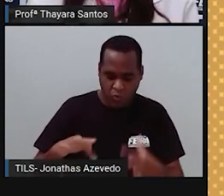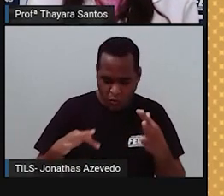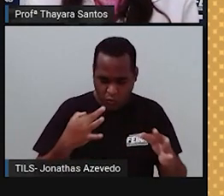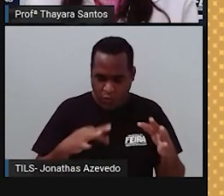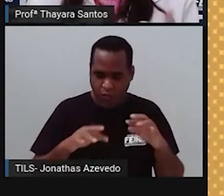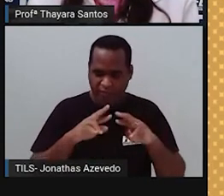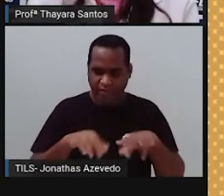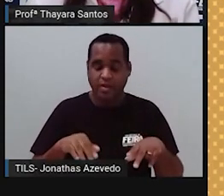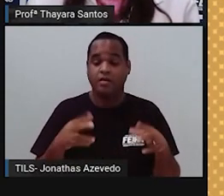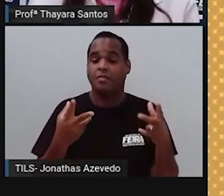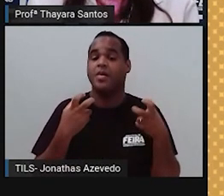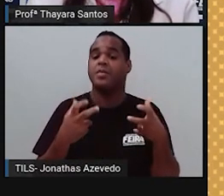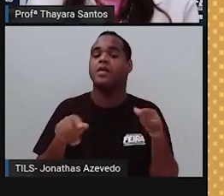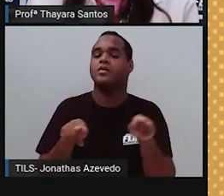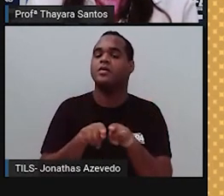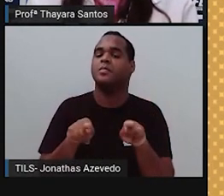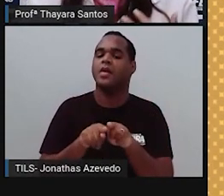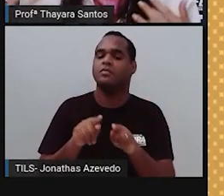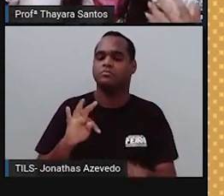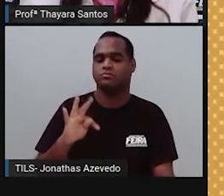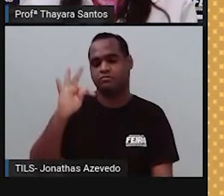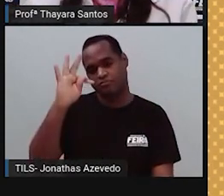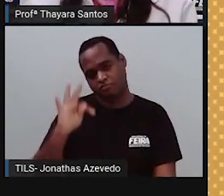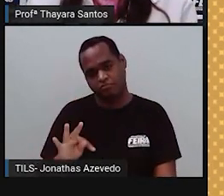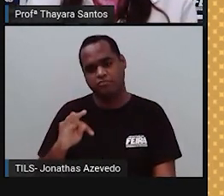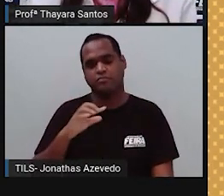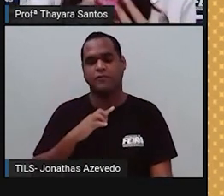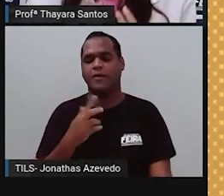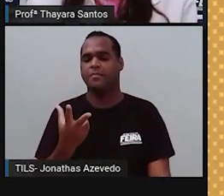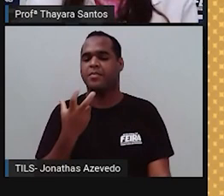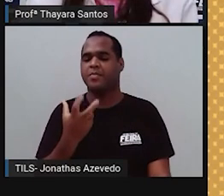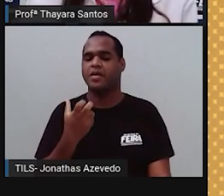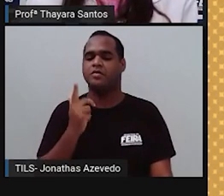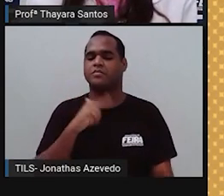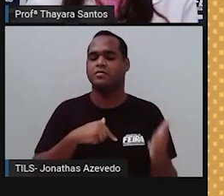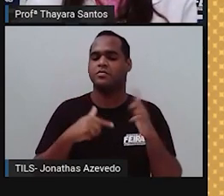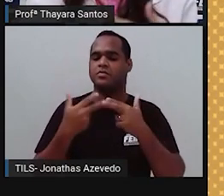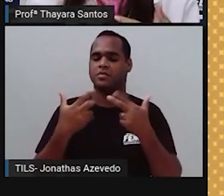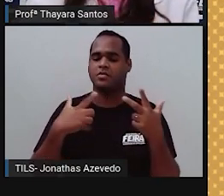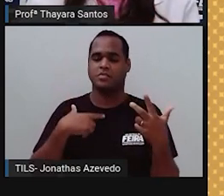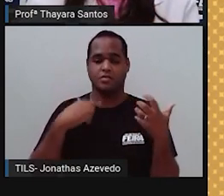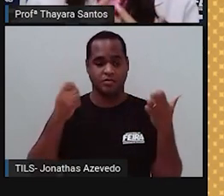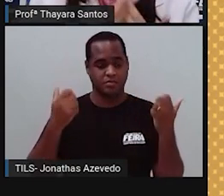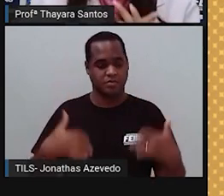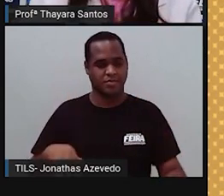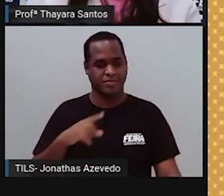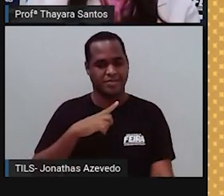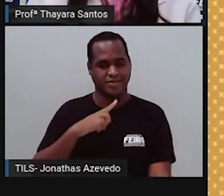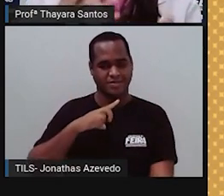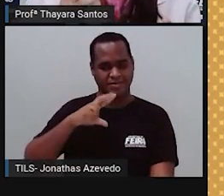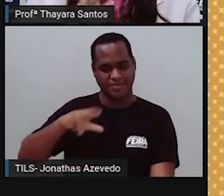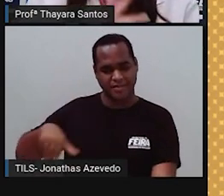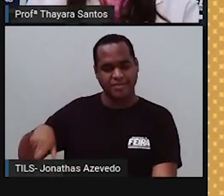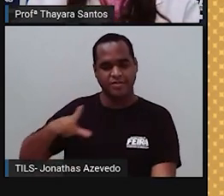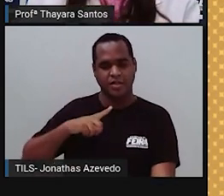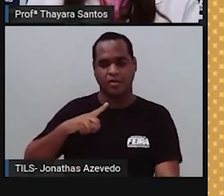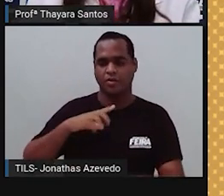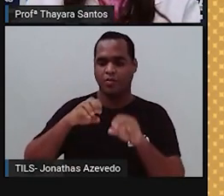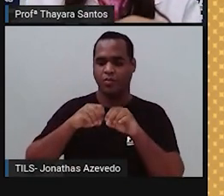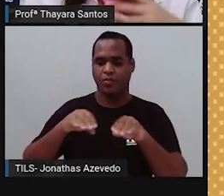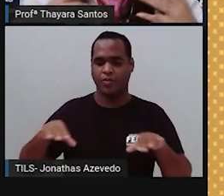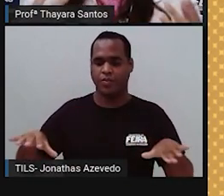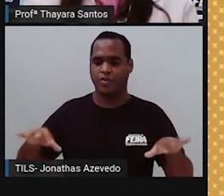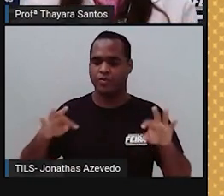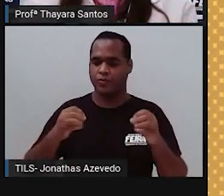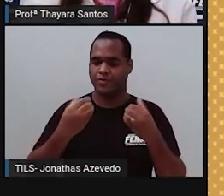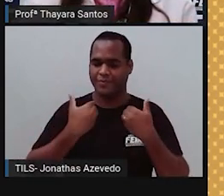até mesmo perceber as variações de temperatura. A gente consegue perceber isso através desses mecanorreceptores que estão espalhados por